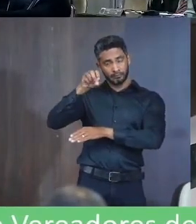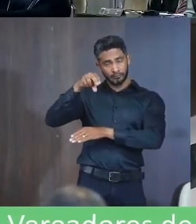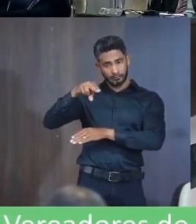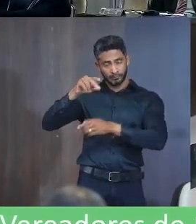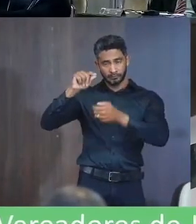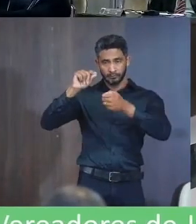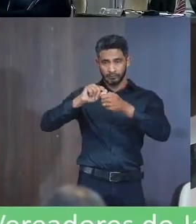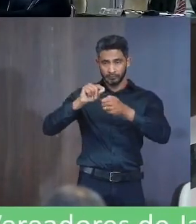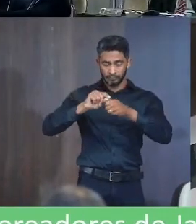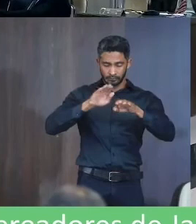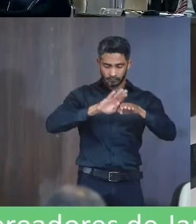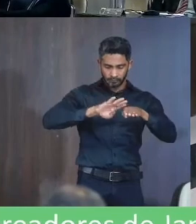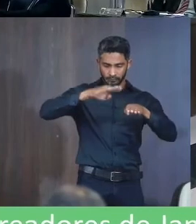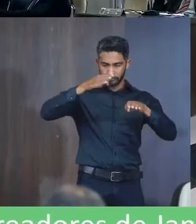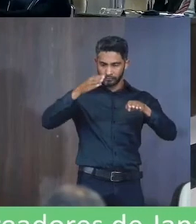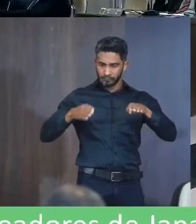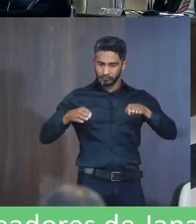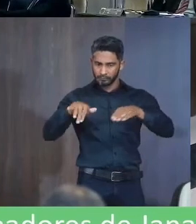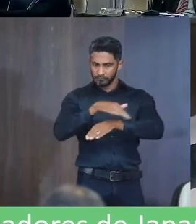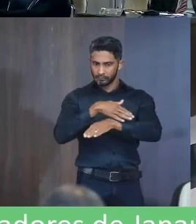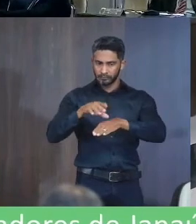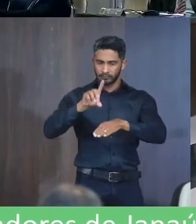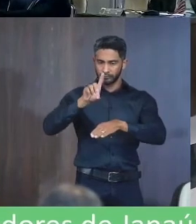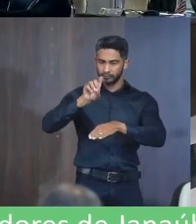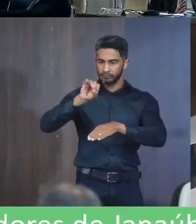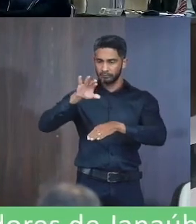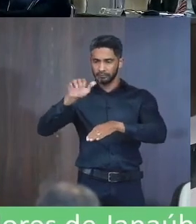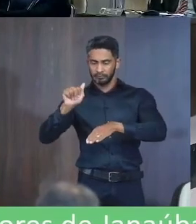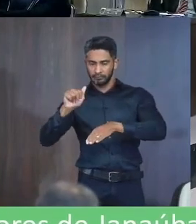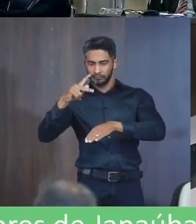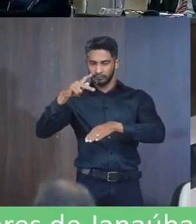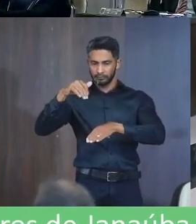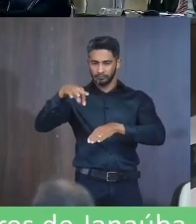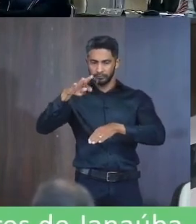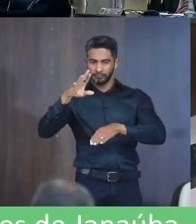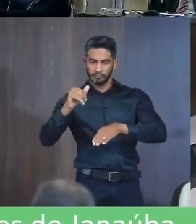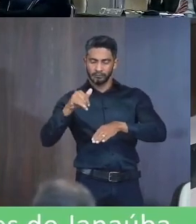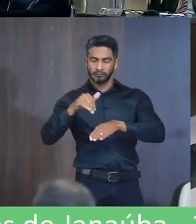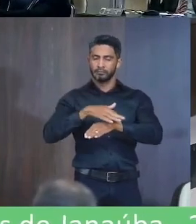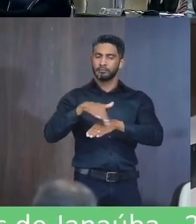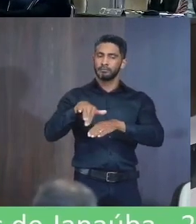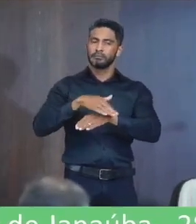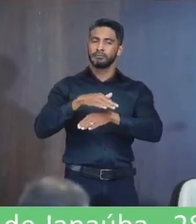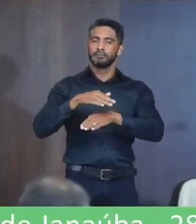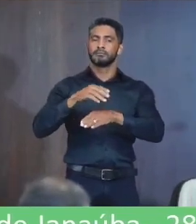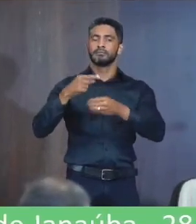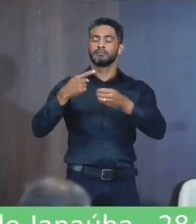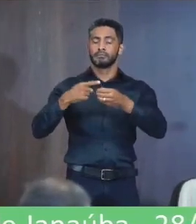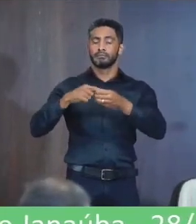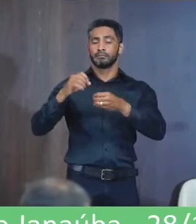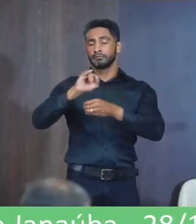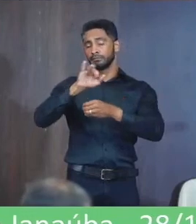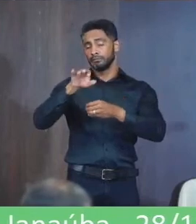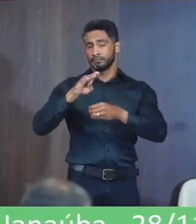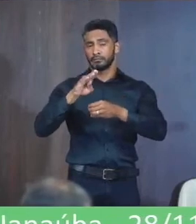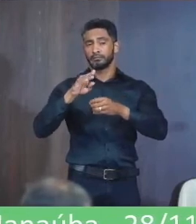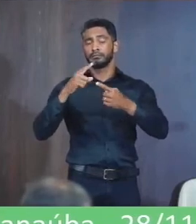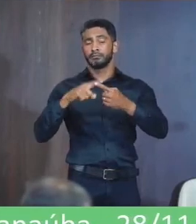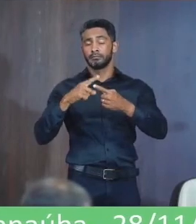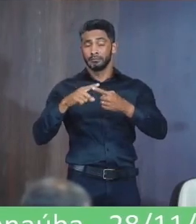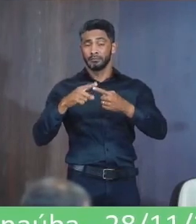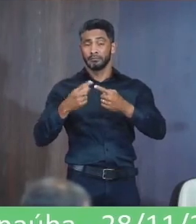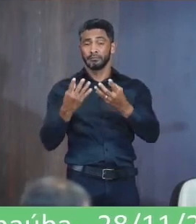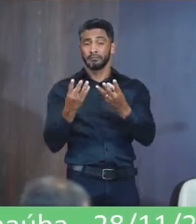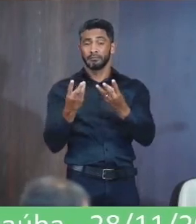seja feita Quebra-molas Na rua Diva Pinto Bairro Novo Nas proximidades Do número 284 Na cidade de Anaúba Em virtude Do grande número De